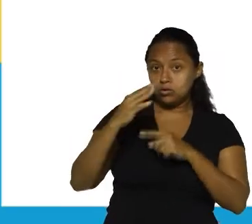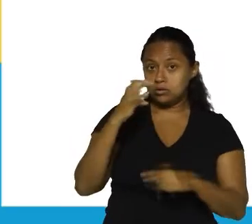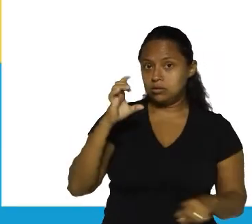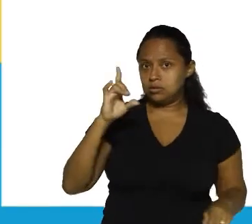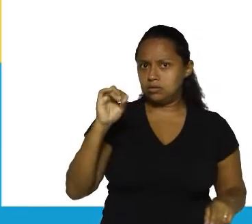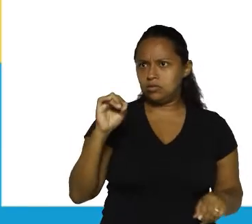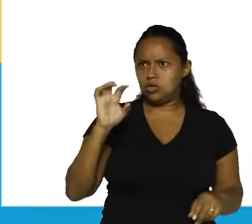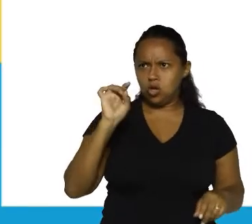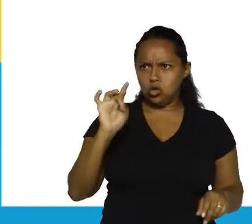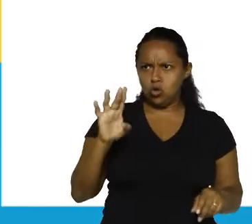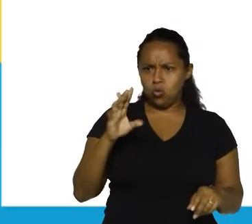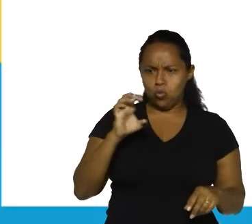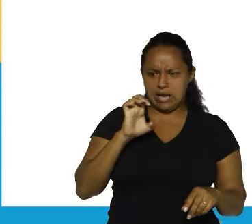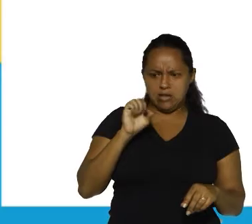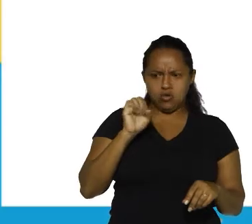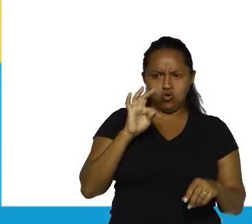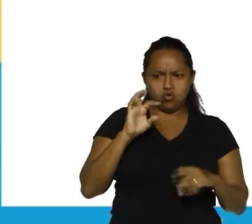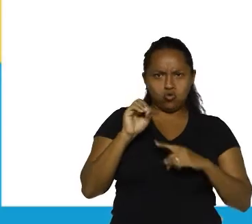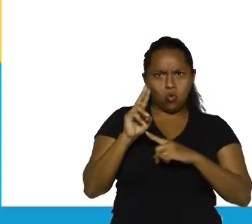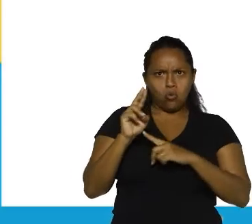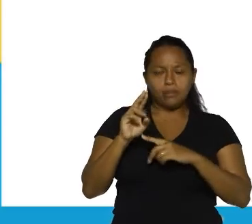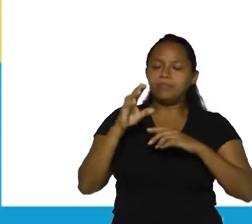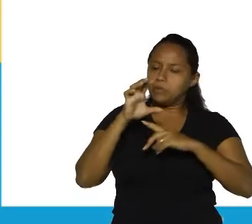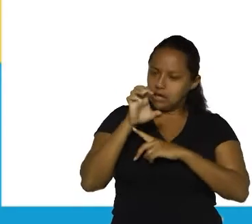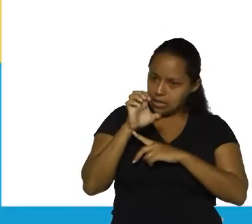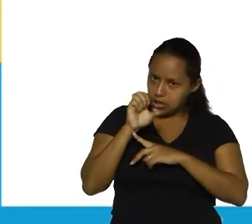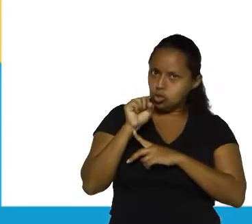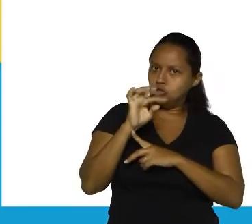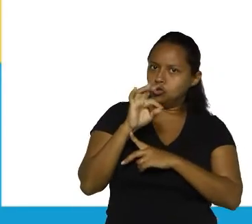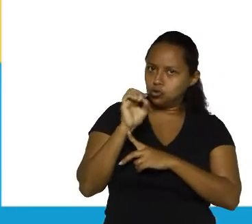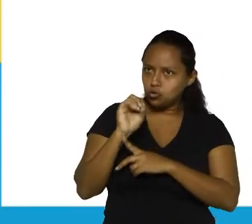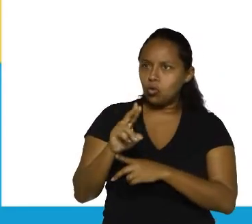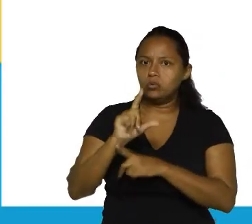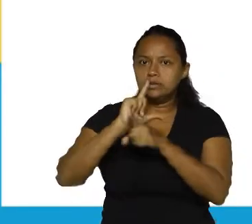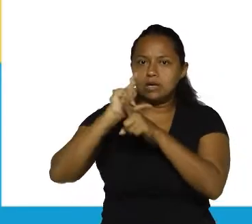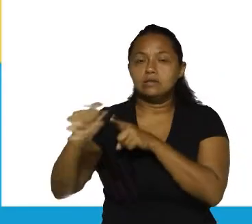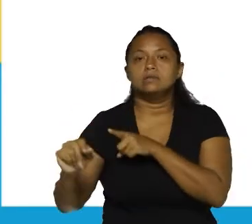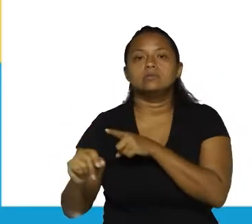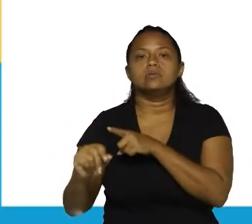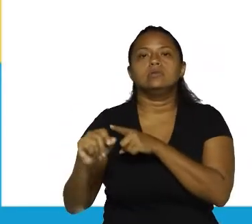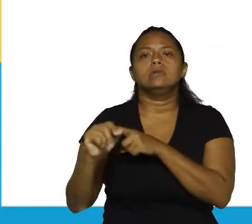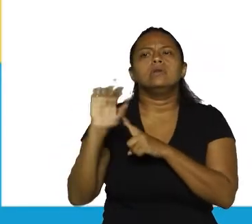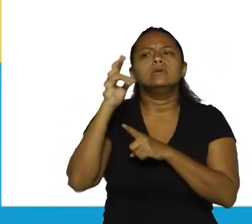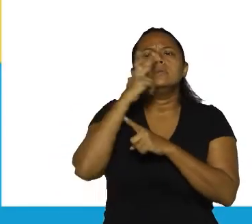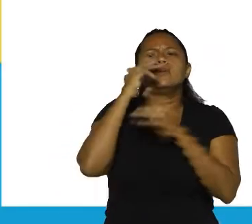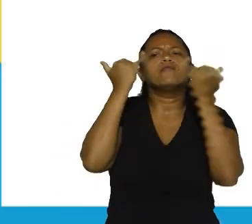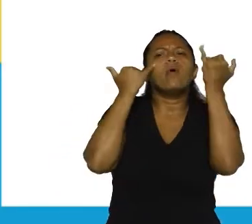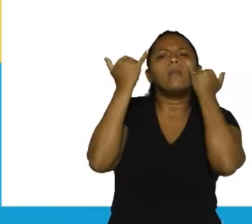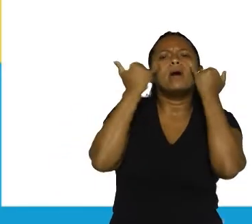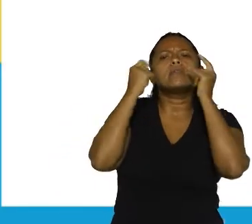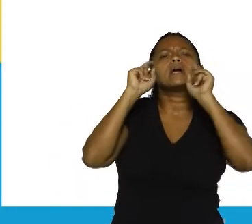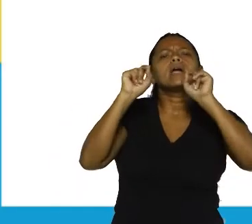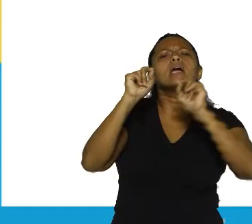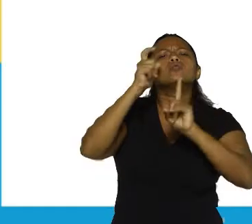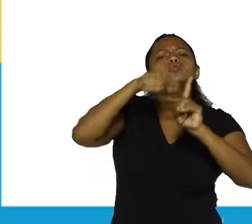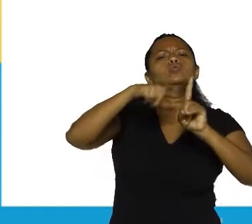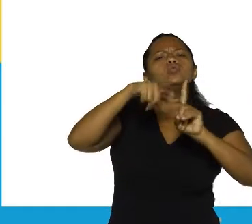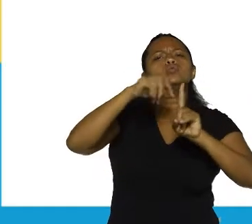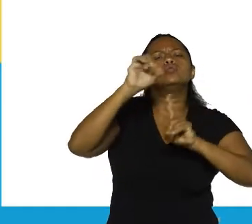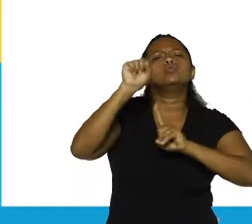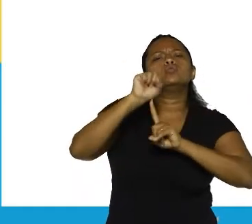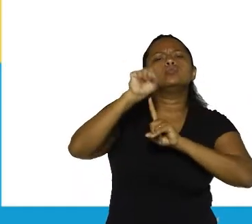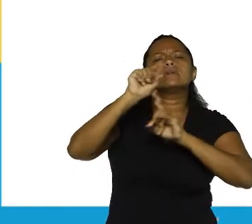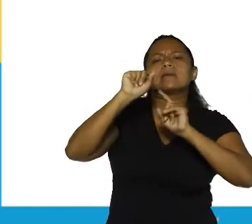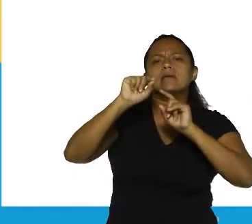saindo. Quem eu tenho aqui, estou saindo. Estou saindo traz uma informação sobre alguém. Quem? Meu sujeito. Eu.